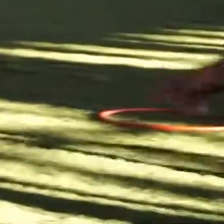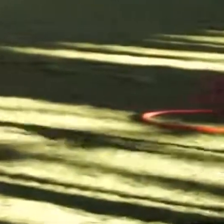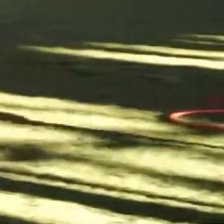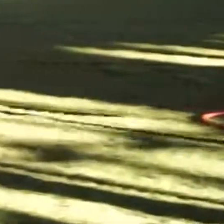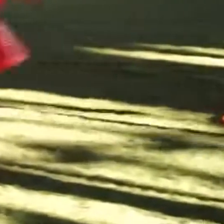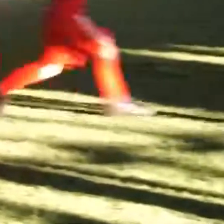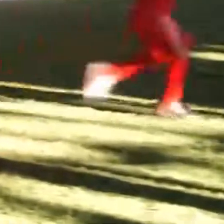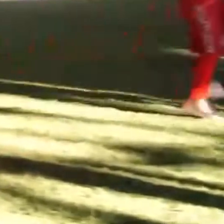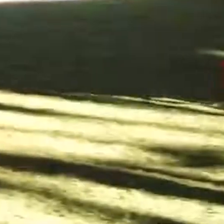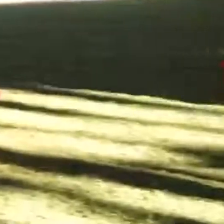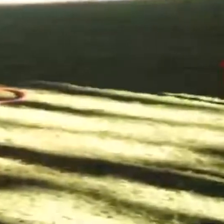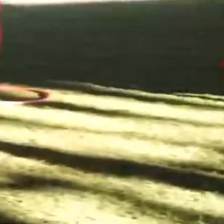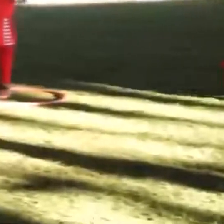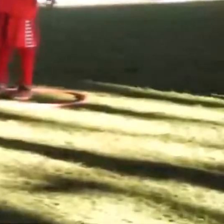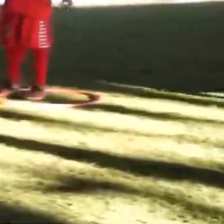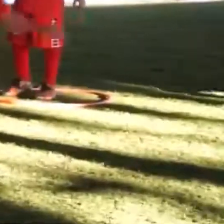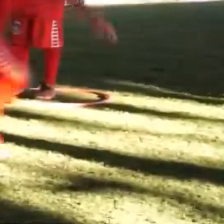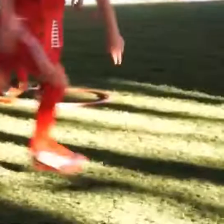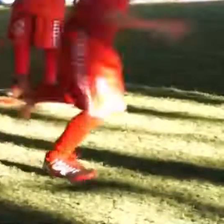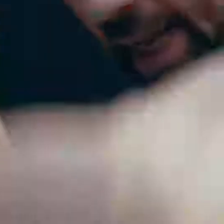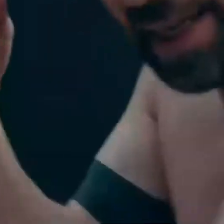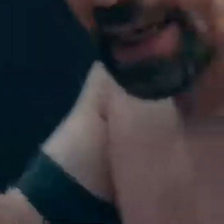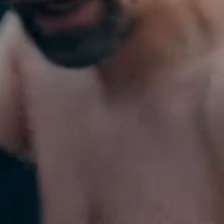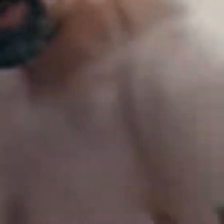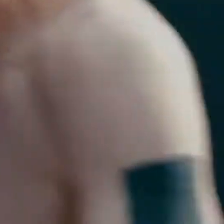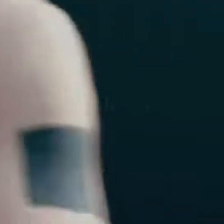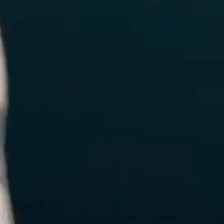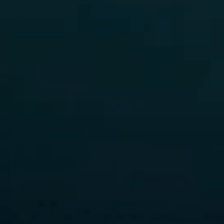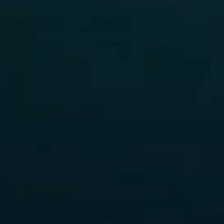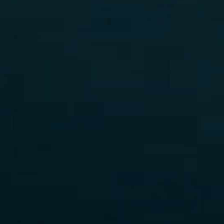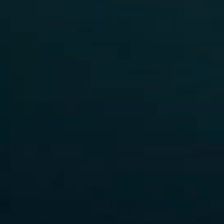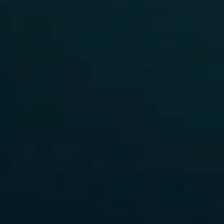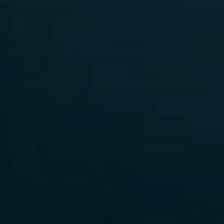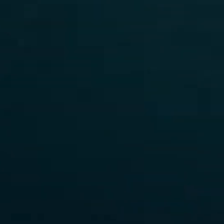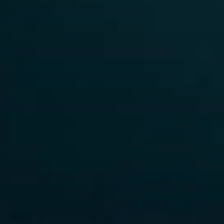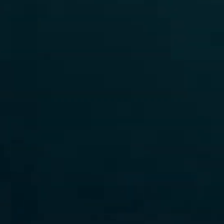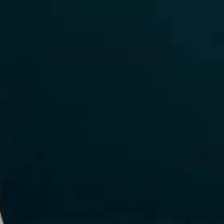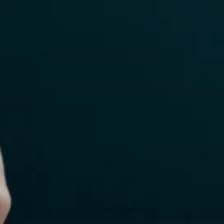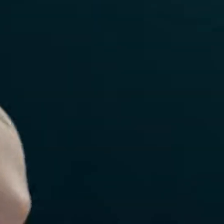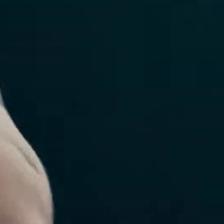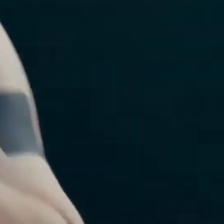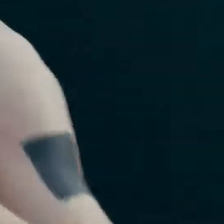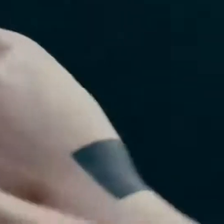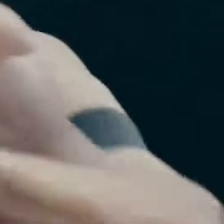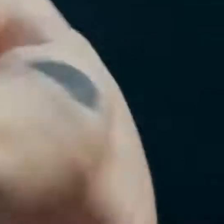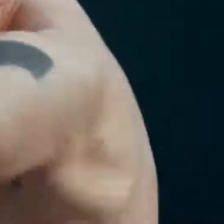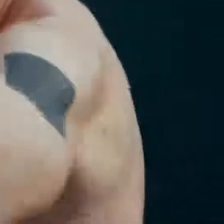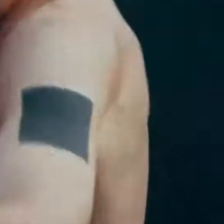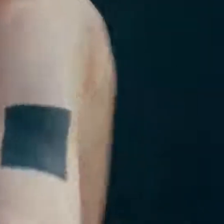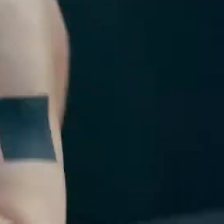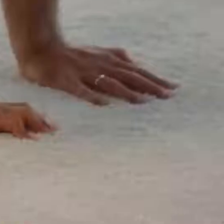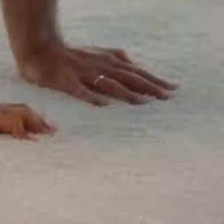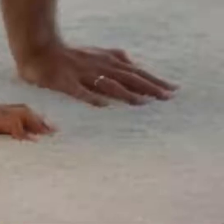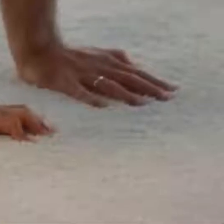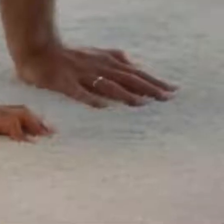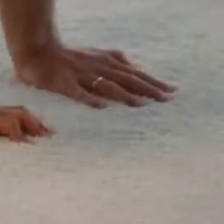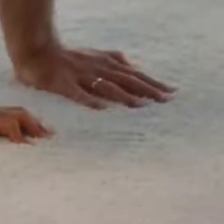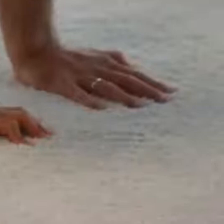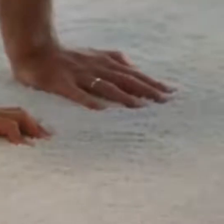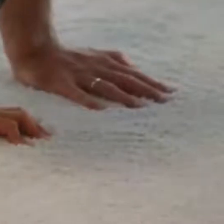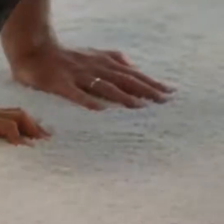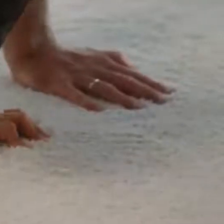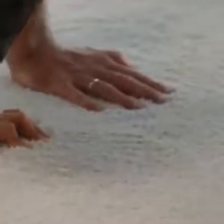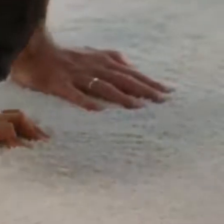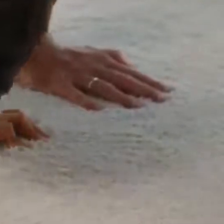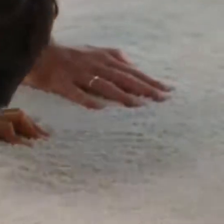porém, podemos nos precaver adotando hábitos de vida saudável, boa nutrição e a prática regular de atividades físicas, evitando o